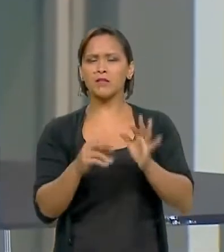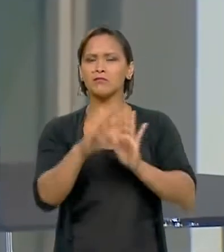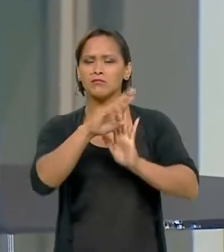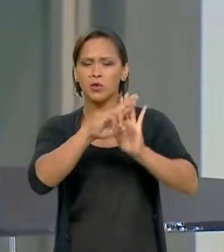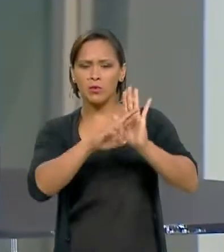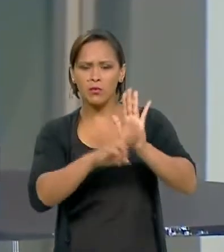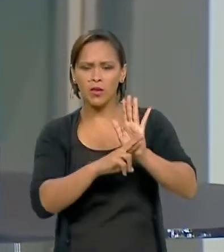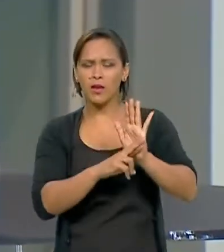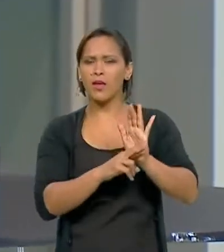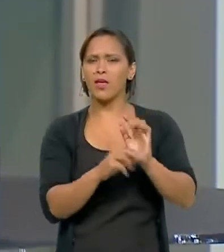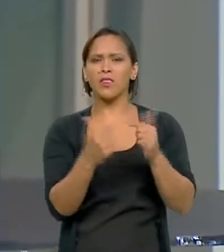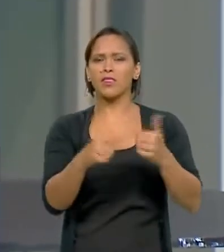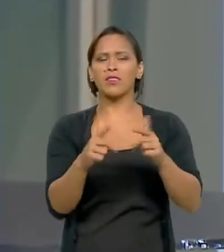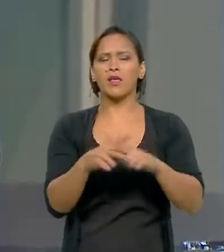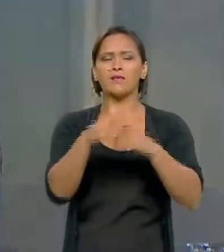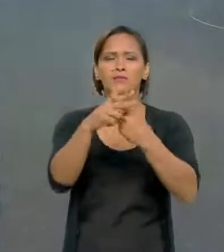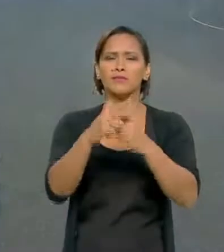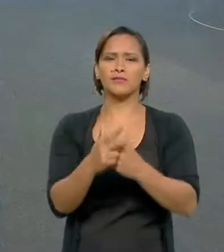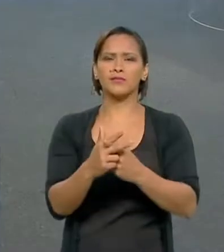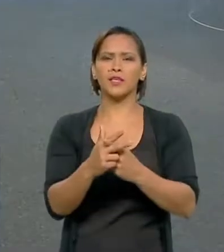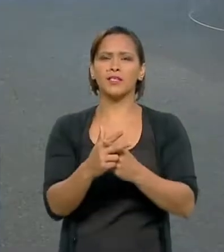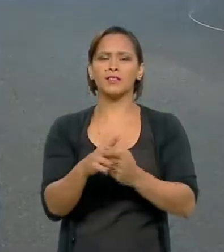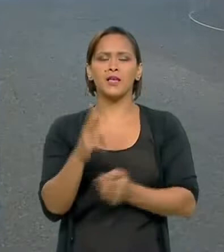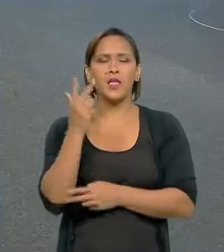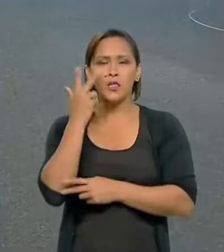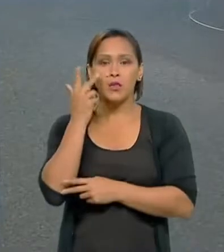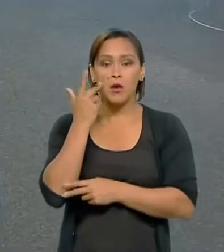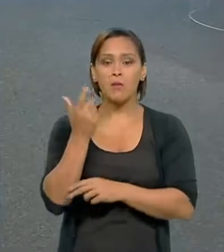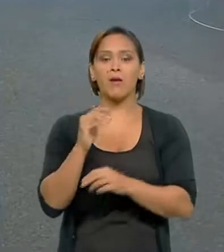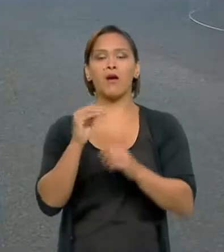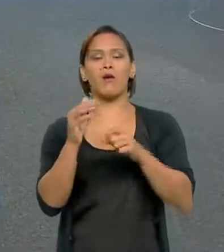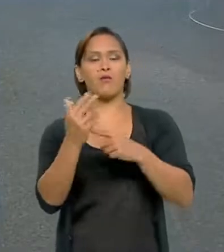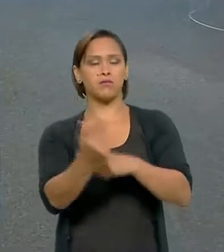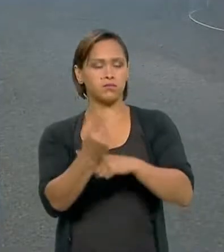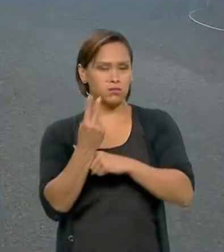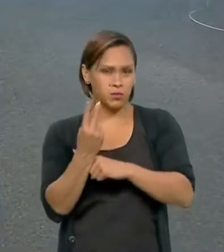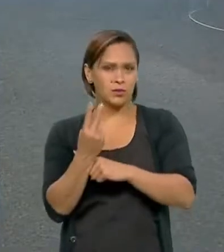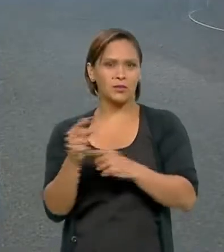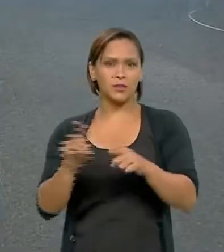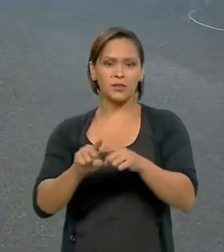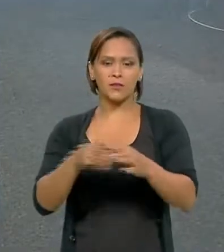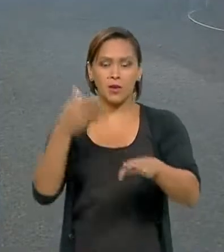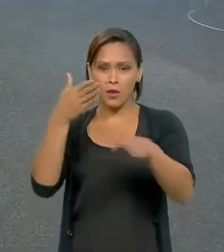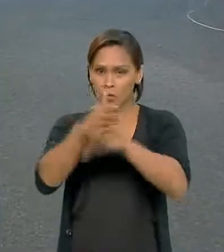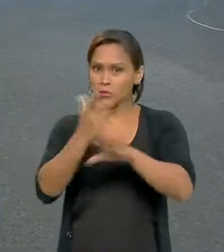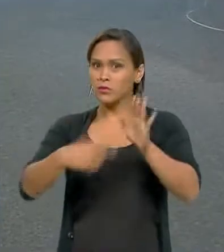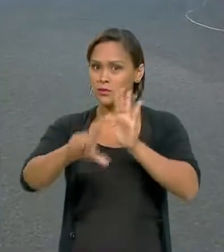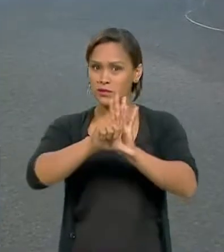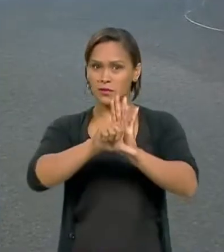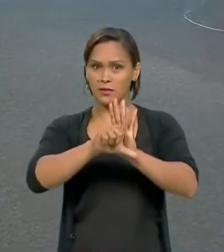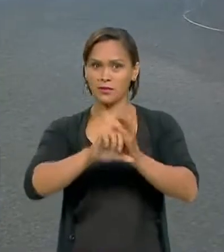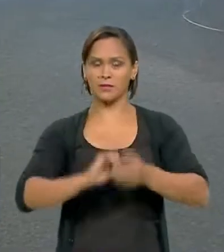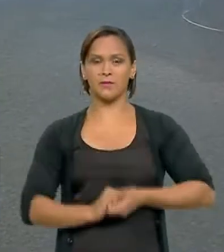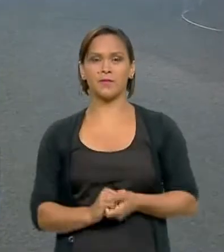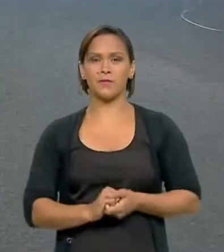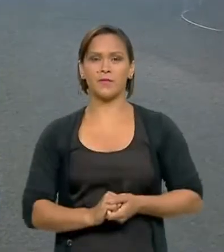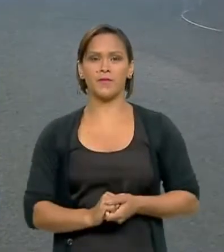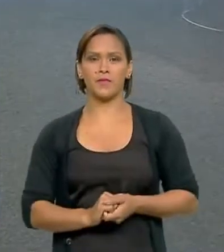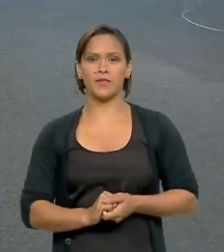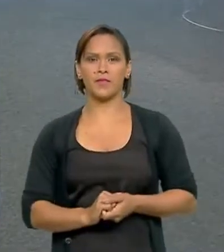corrigir. Isso aí é uma atitude normal, protegida e autorizada legalmente. Vamos, aliás,